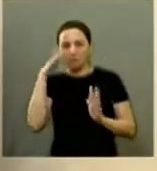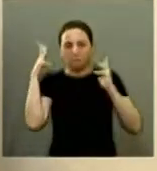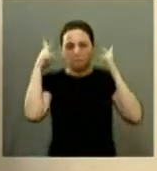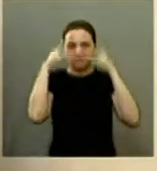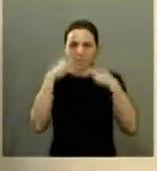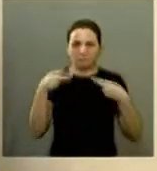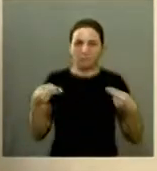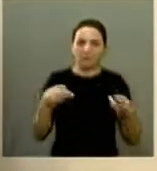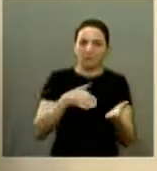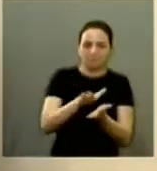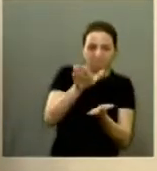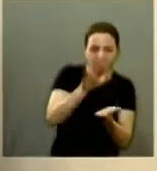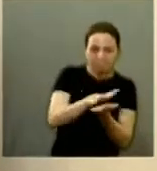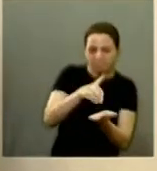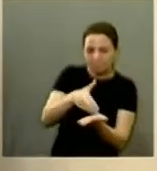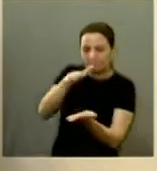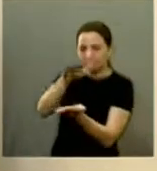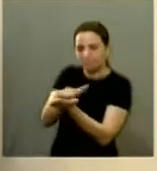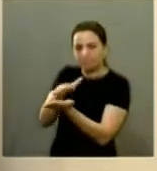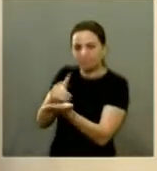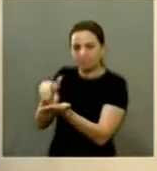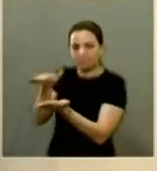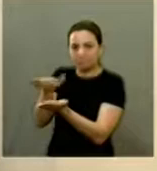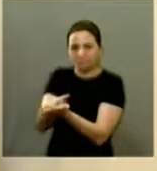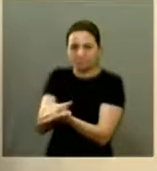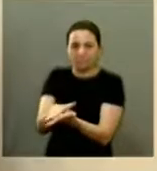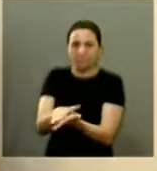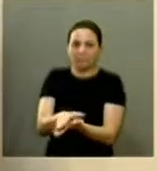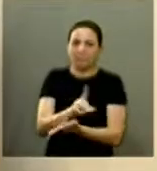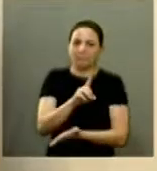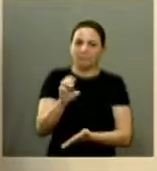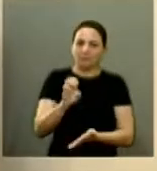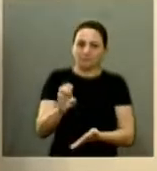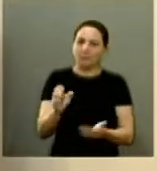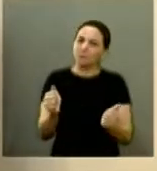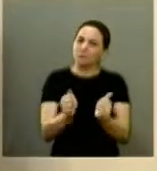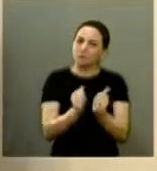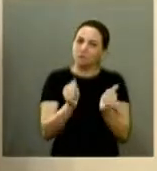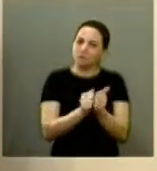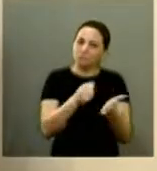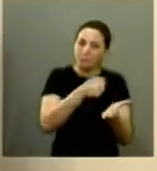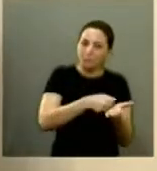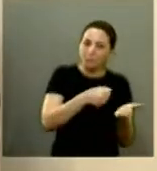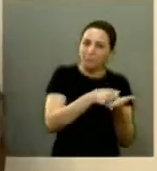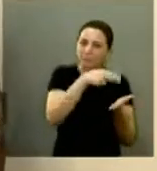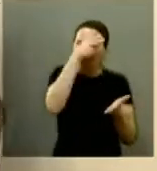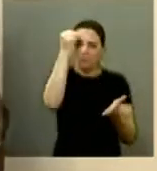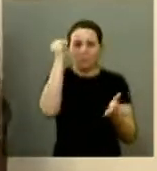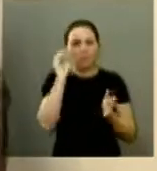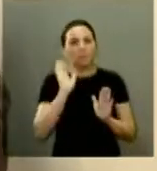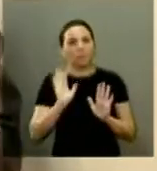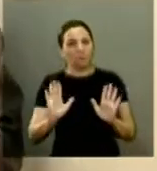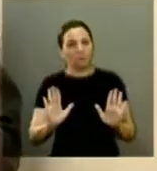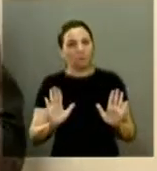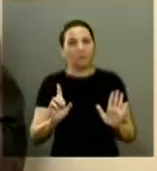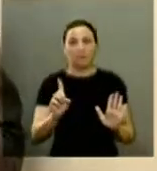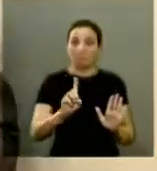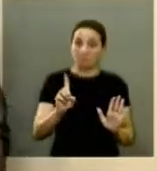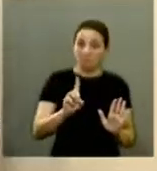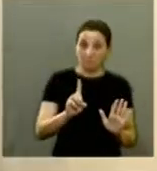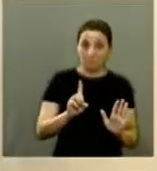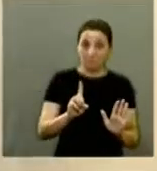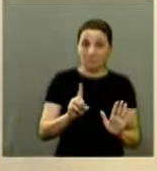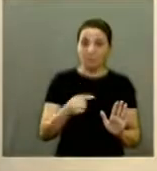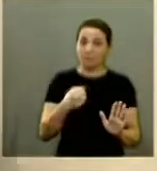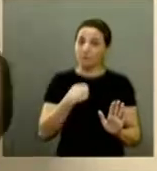várias e eu até tinha falado para o Zé eu falei Zé vamos juntos Zé temos que brigar com o prefeito ele falou ele se meteu não eu só